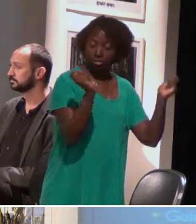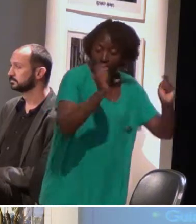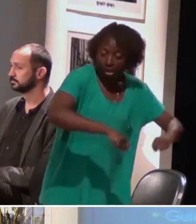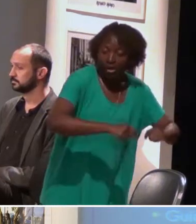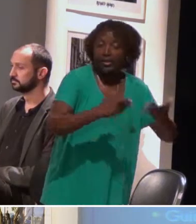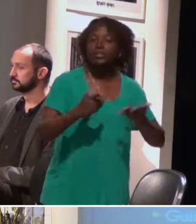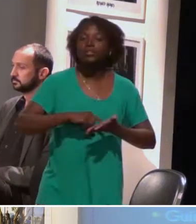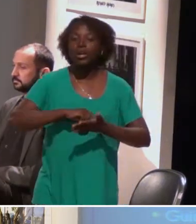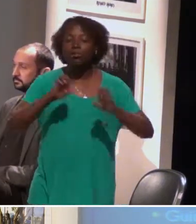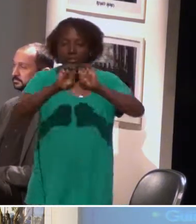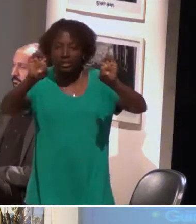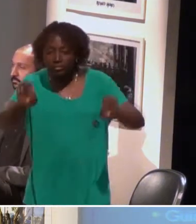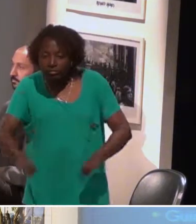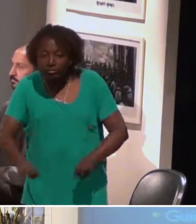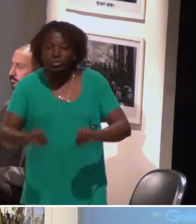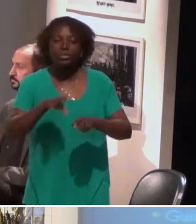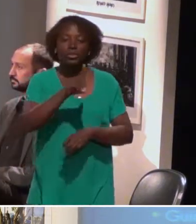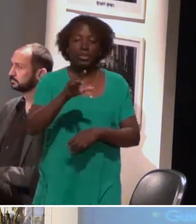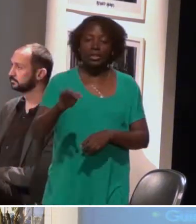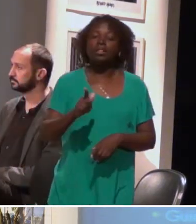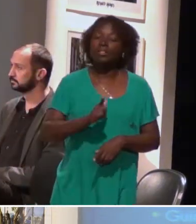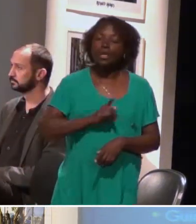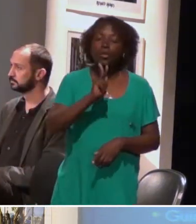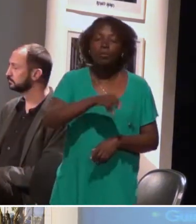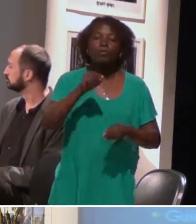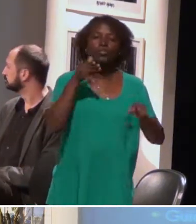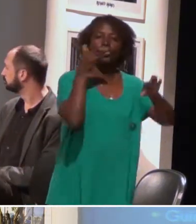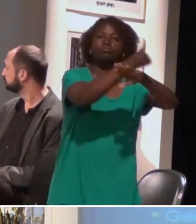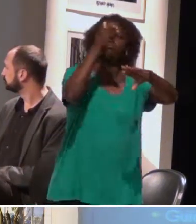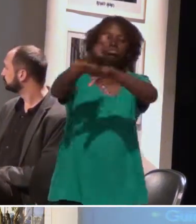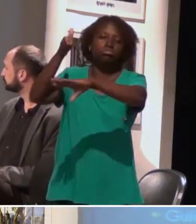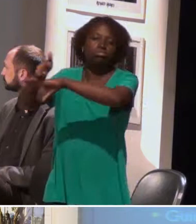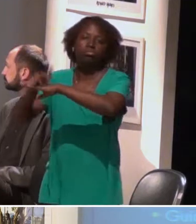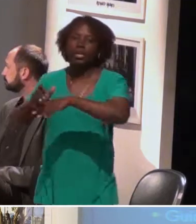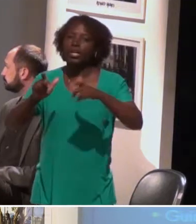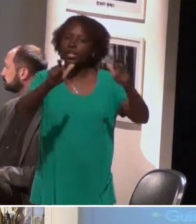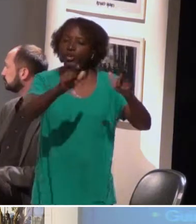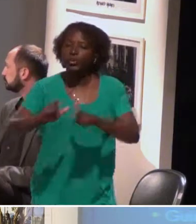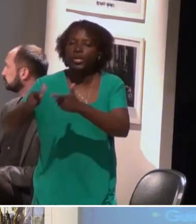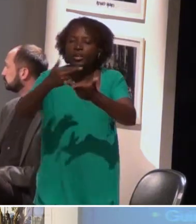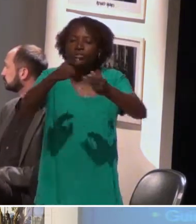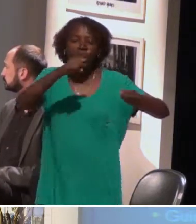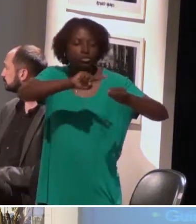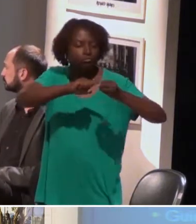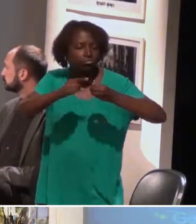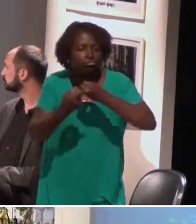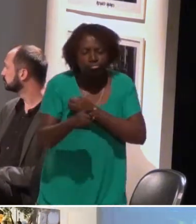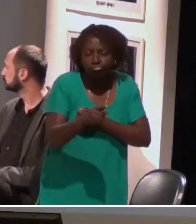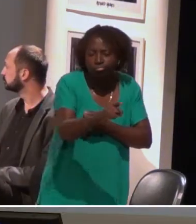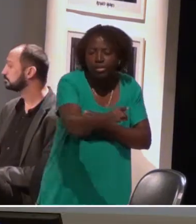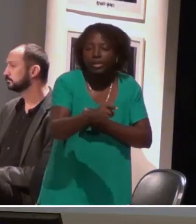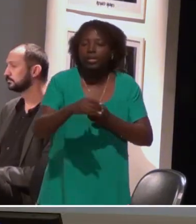estrutura do Distrito Federal, existe o professor itinerante de Libras, que ele vai atender esses alunos que estão isolados. E